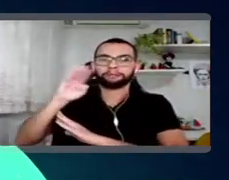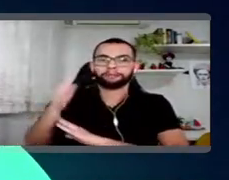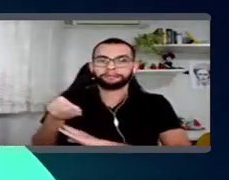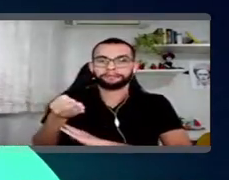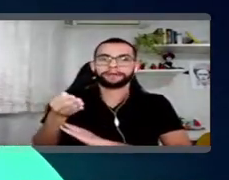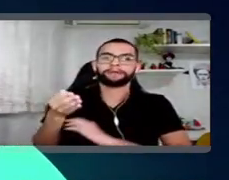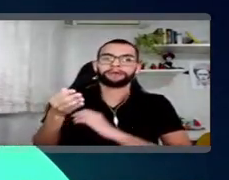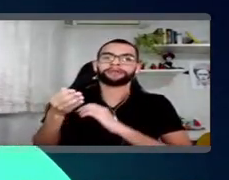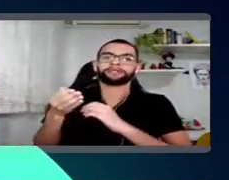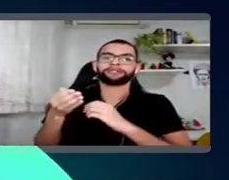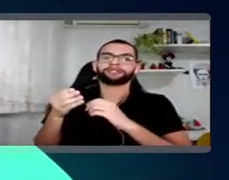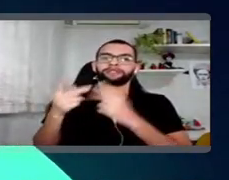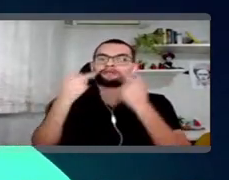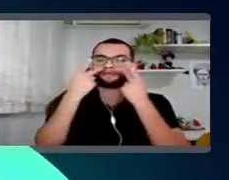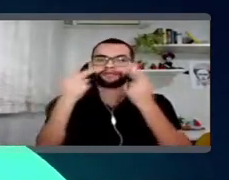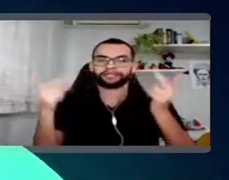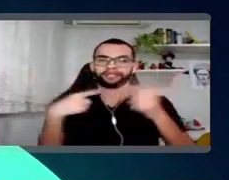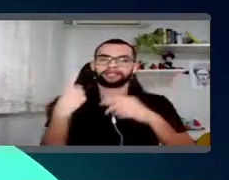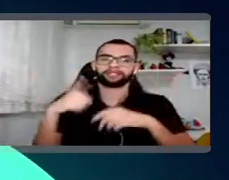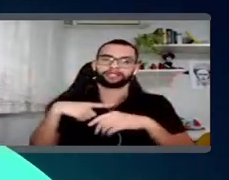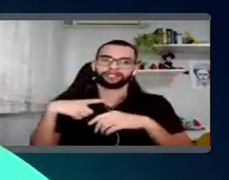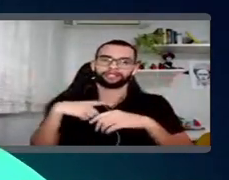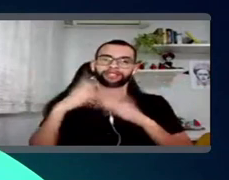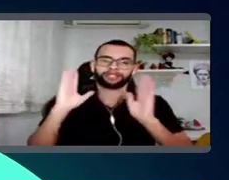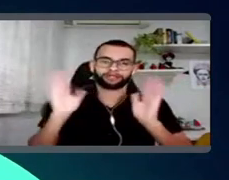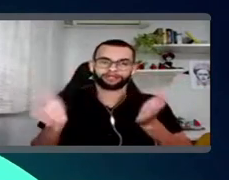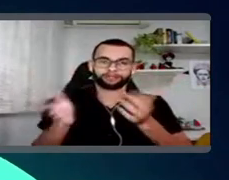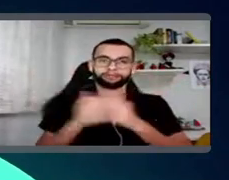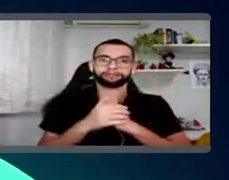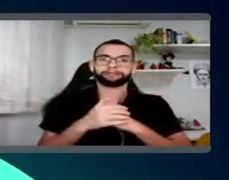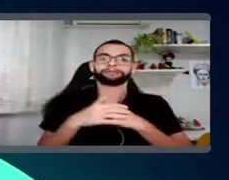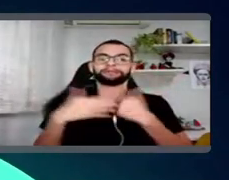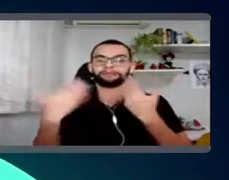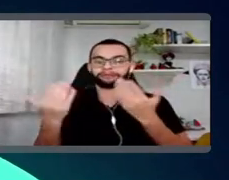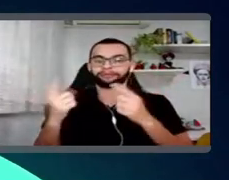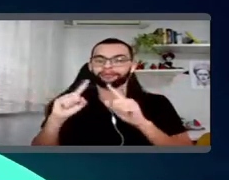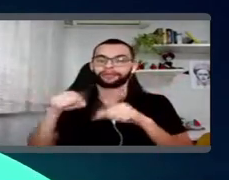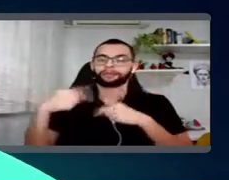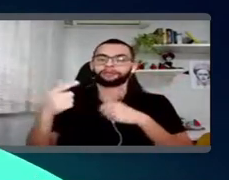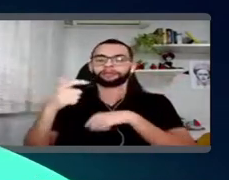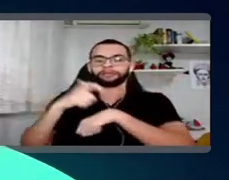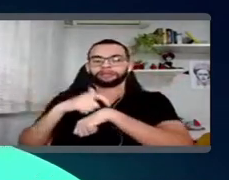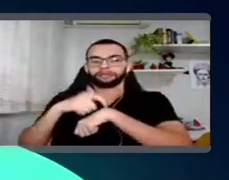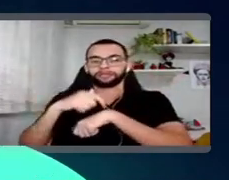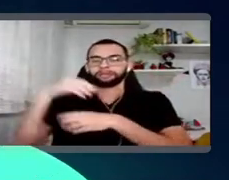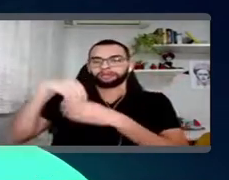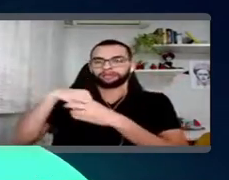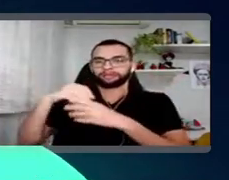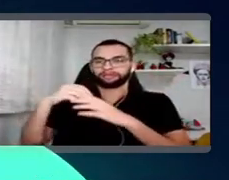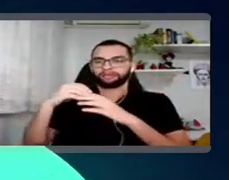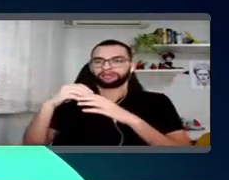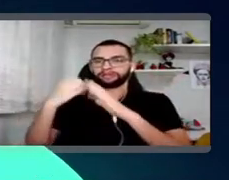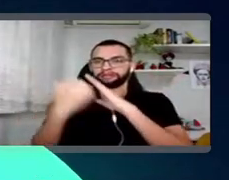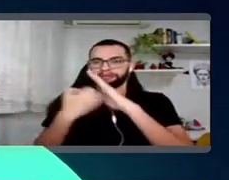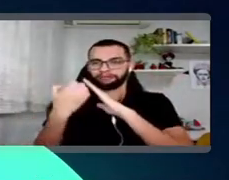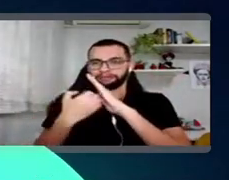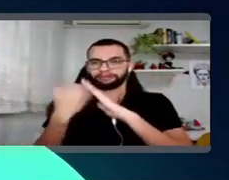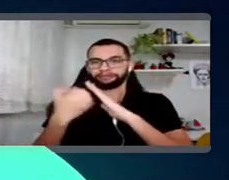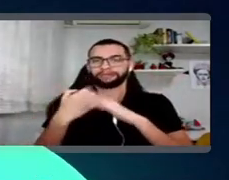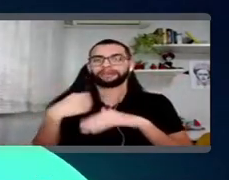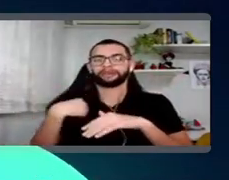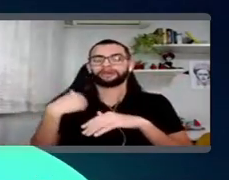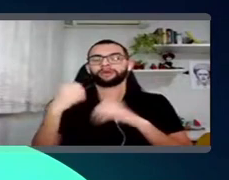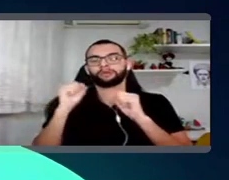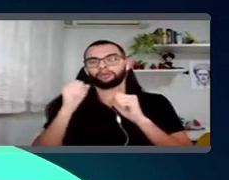visitantes que a gente tem ano aí. E aí, depois de um tempo aqui dentro da empresa, né? Eu tive a oportunidade de mudar de